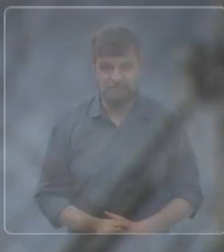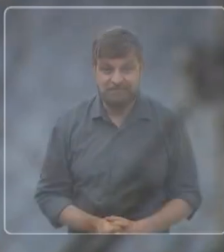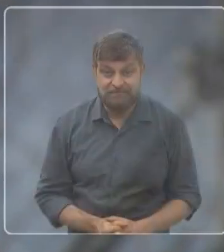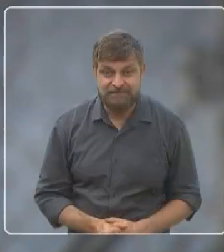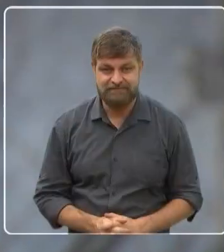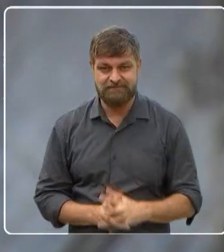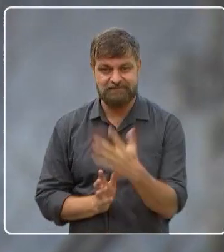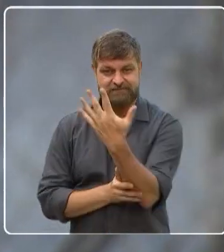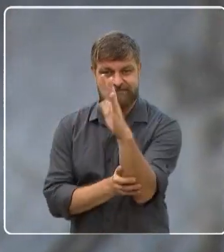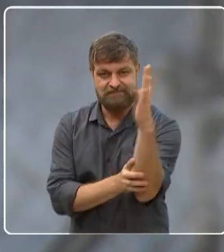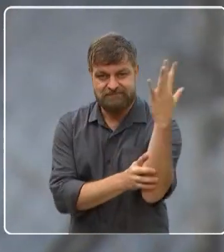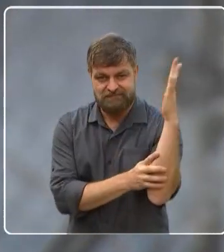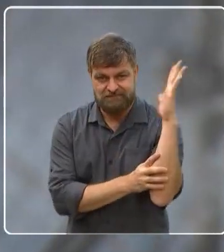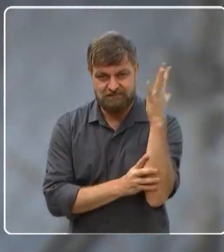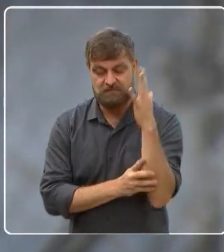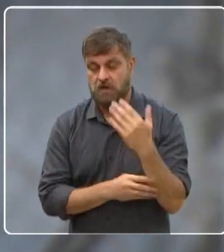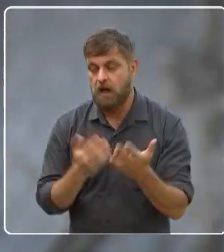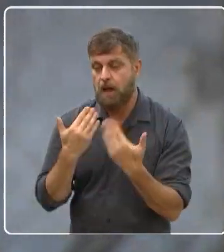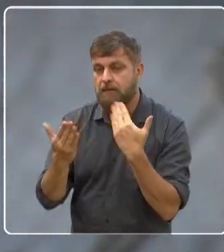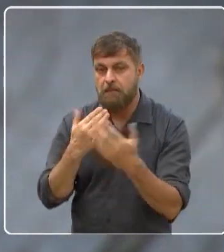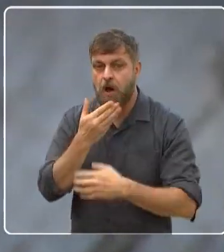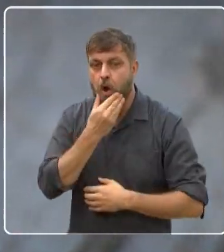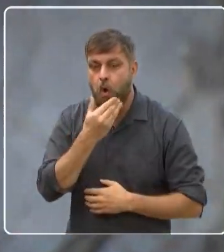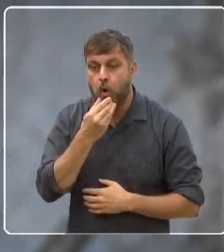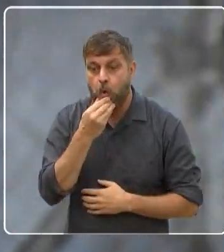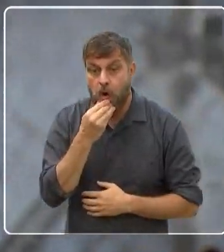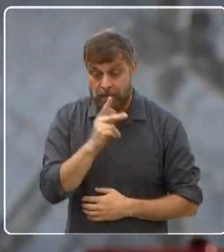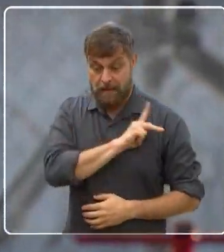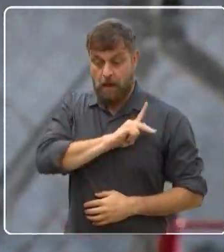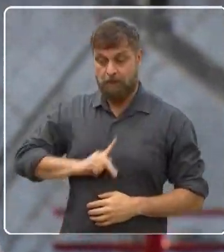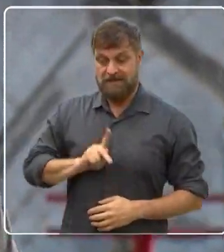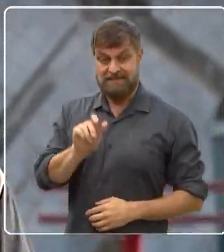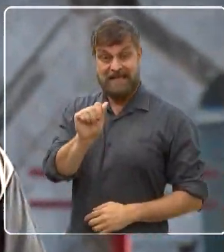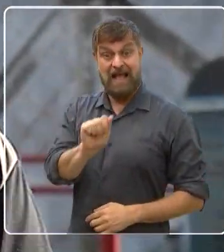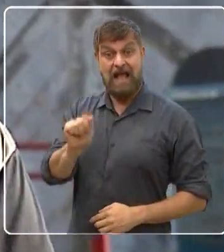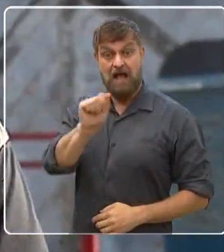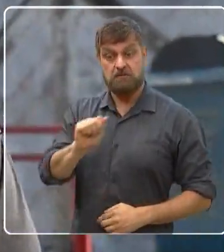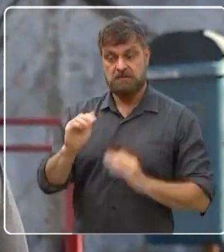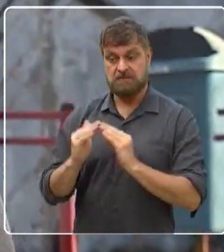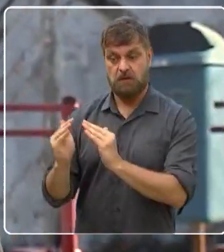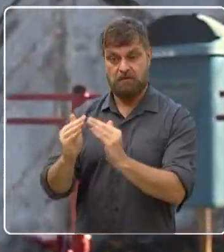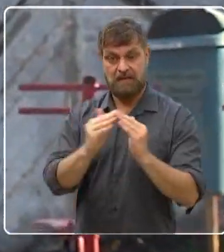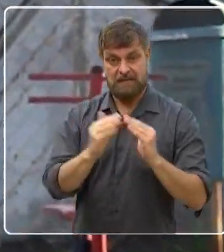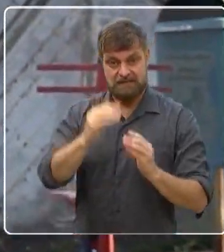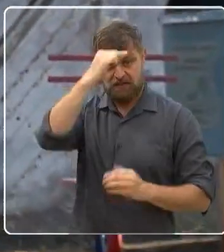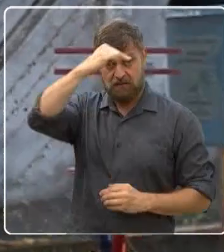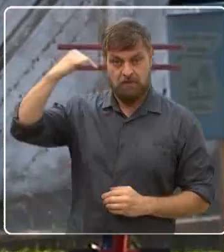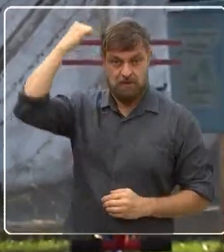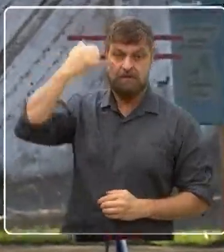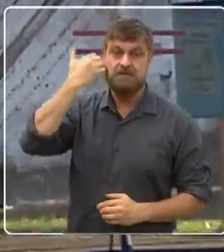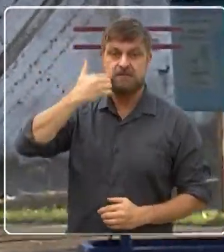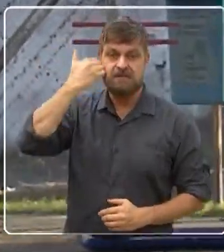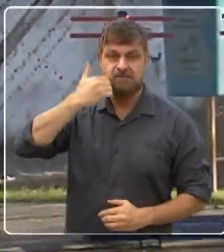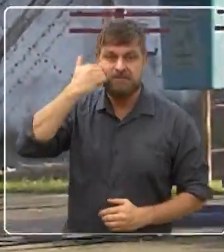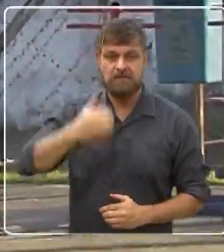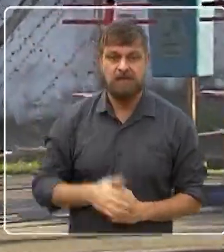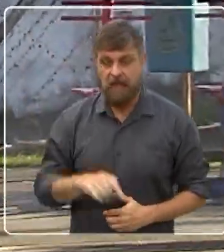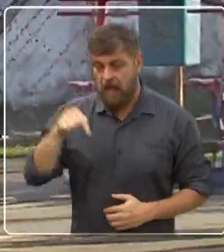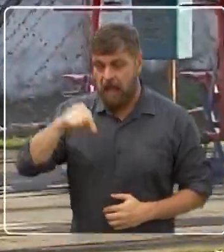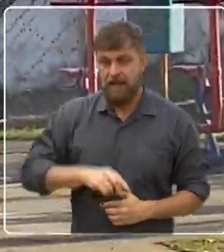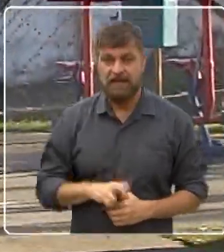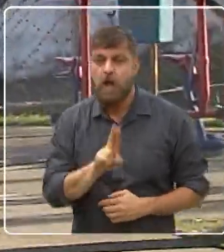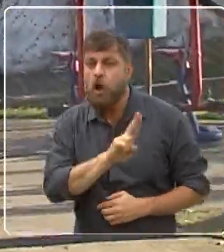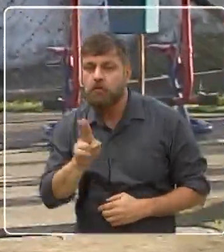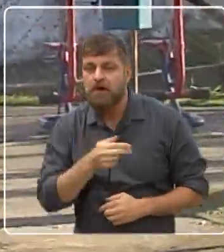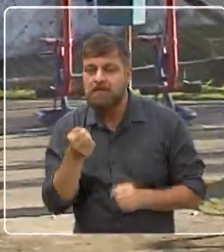No bosque, o bate-papo foi com o Francisco, que é o presidente da Associação de Moradores do Parque Santa Bárbara. Mas aqui no bairro, ninguém chama